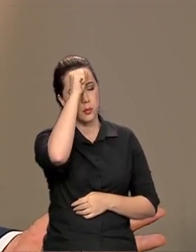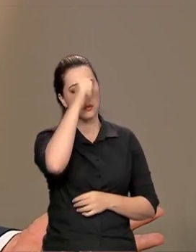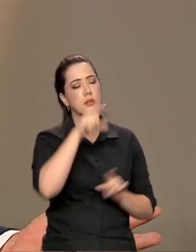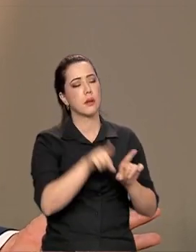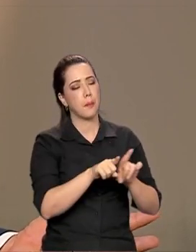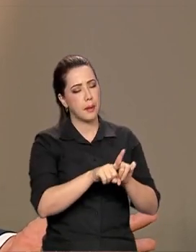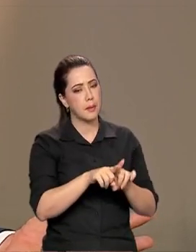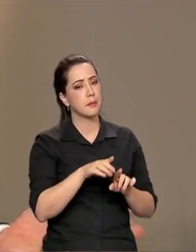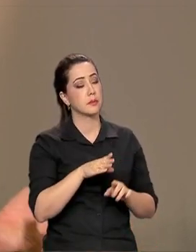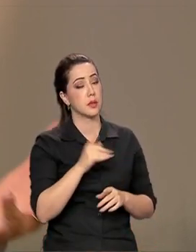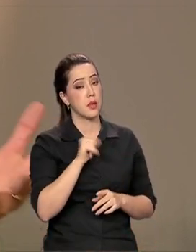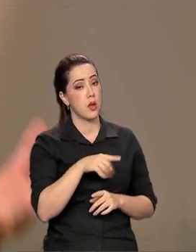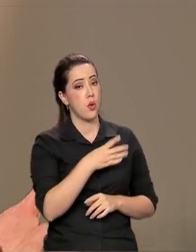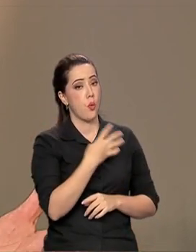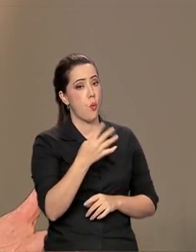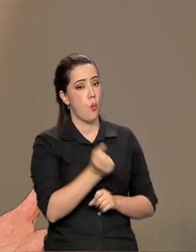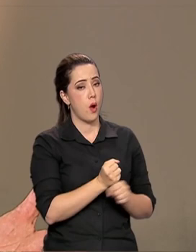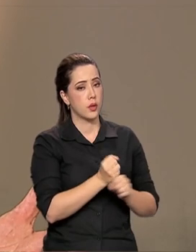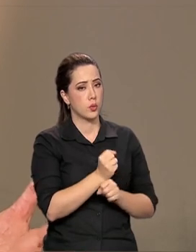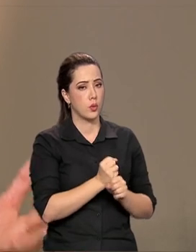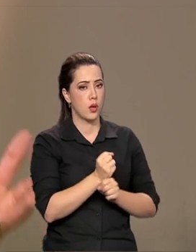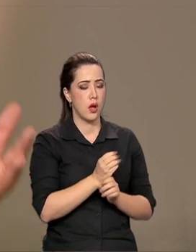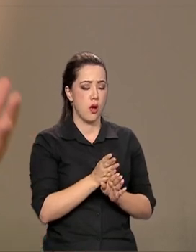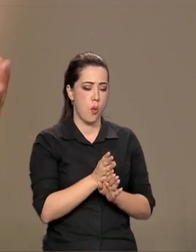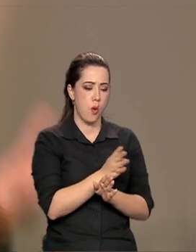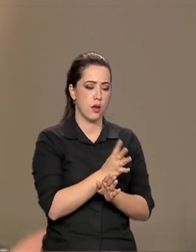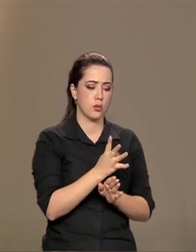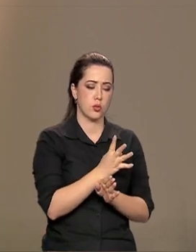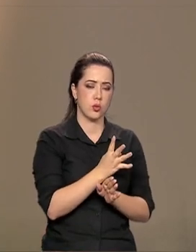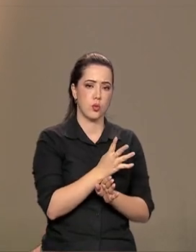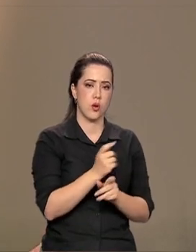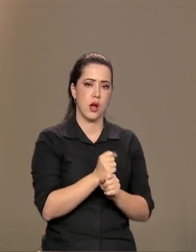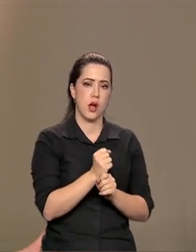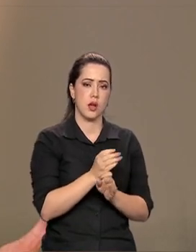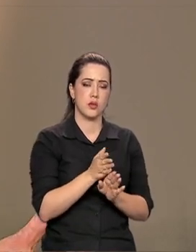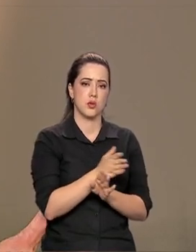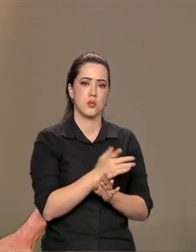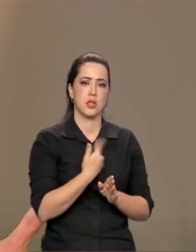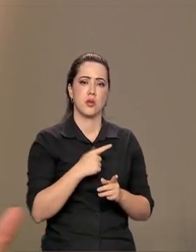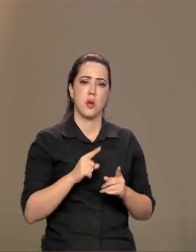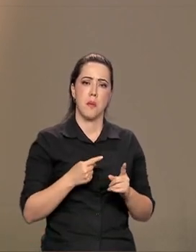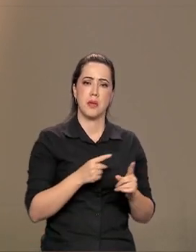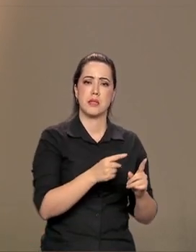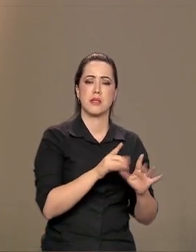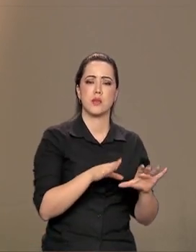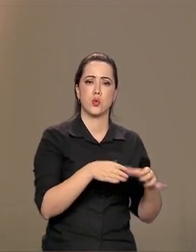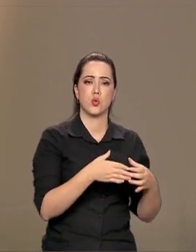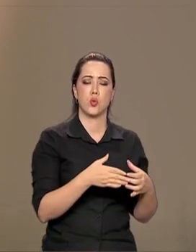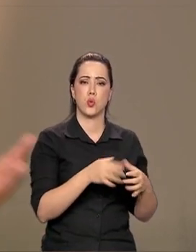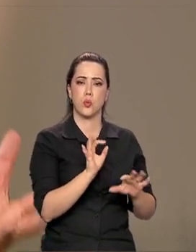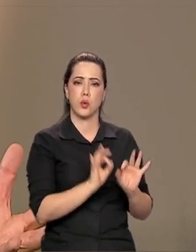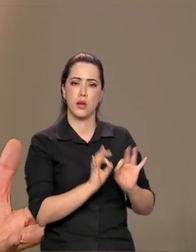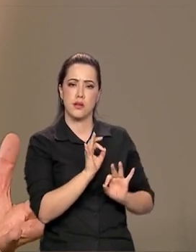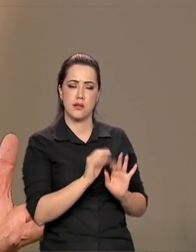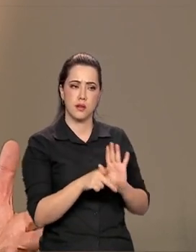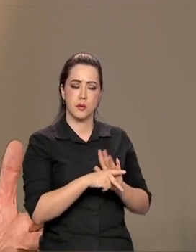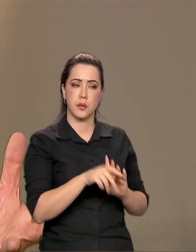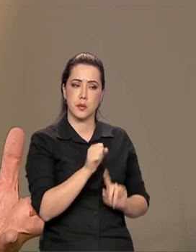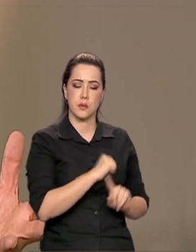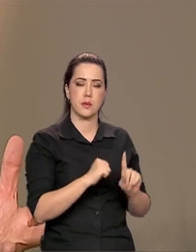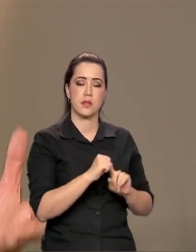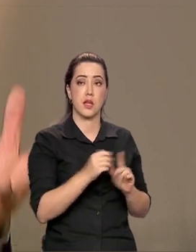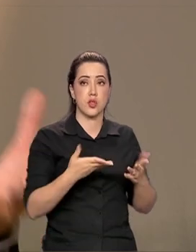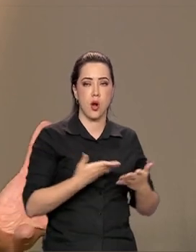quatro anos de interdição da participação, de perseguição dos movimentos organizados, você ter um momento onde as